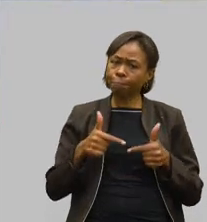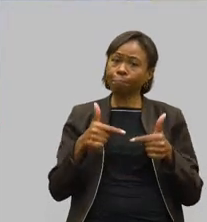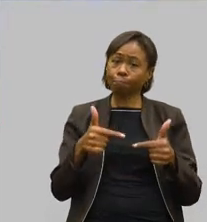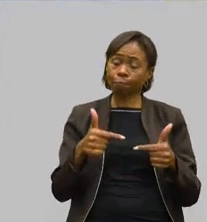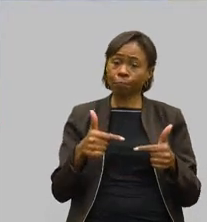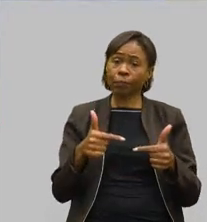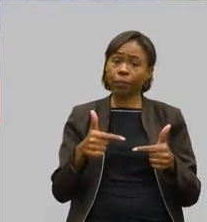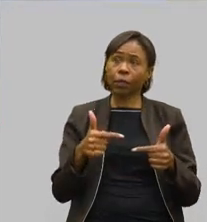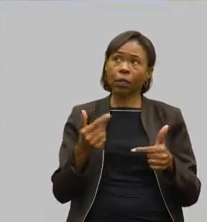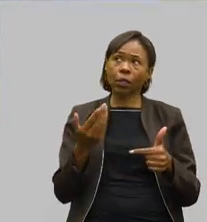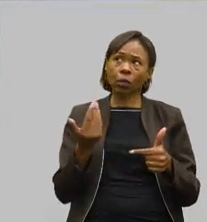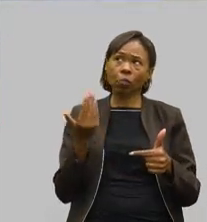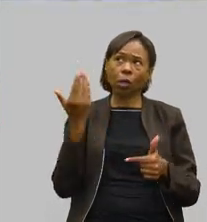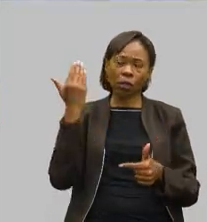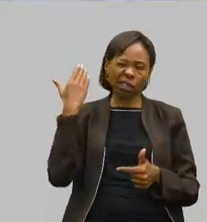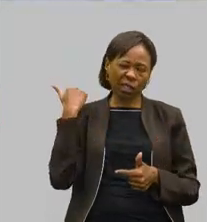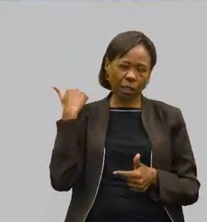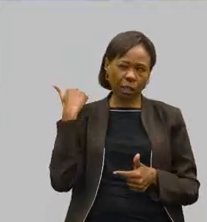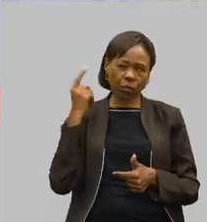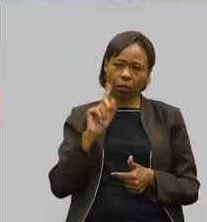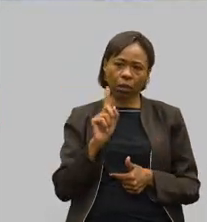mandato passado que iniciamos aí